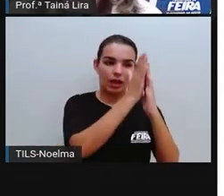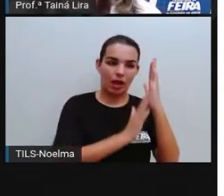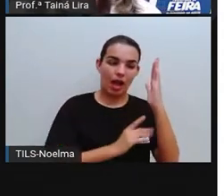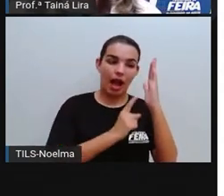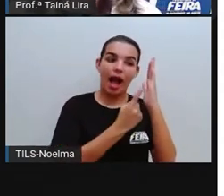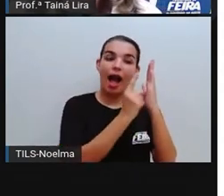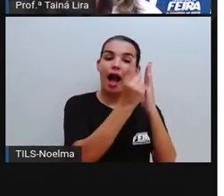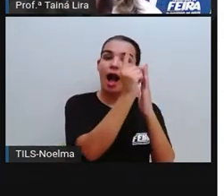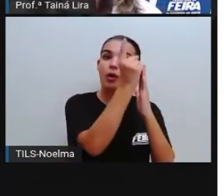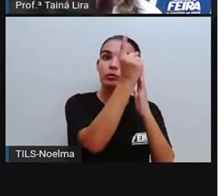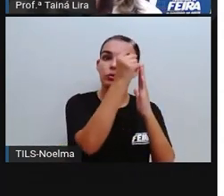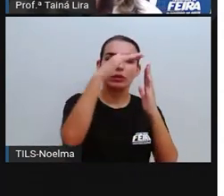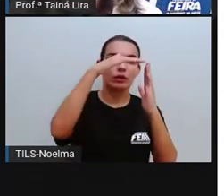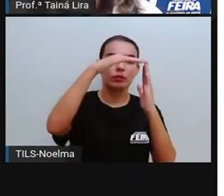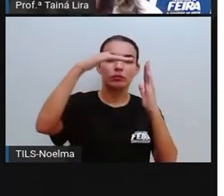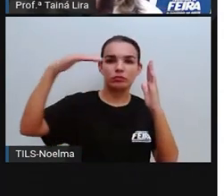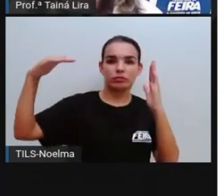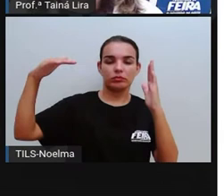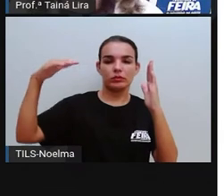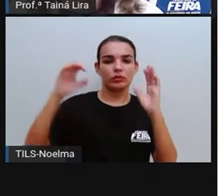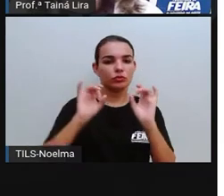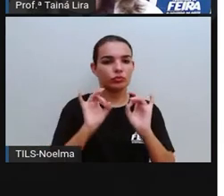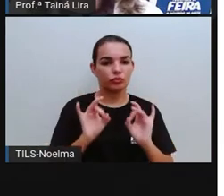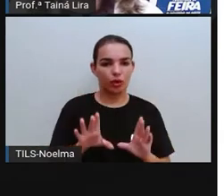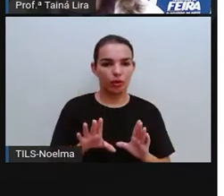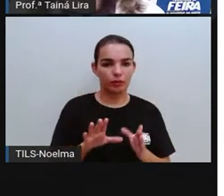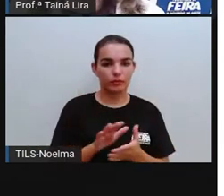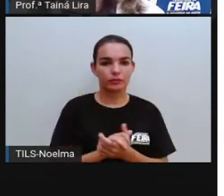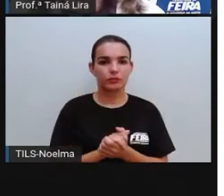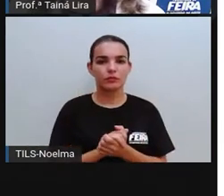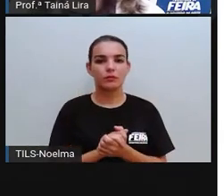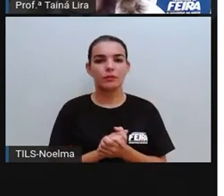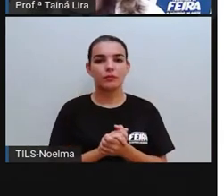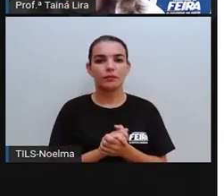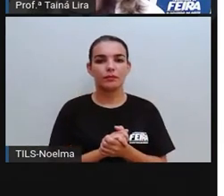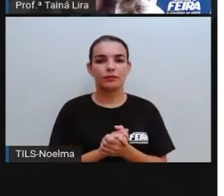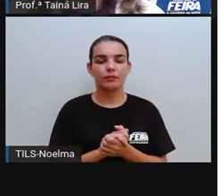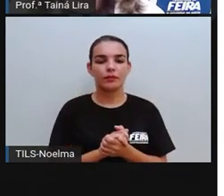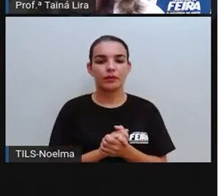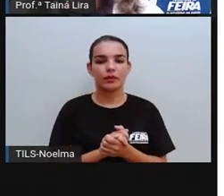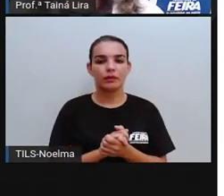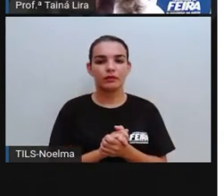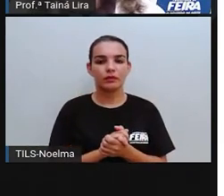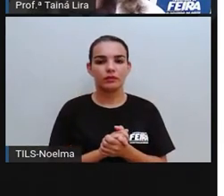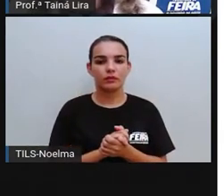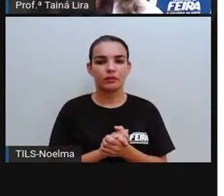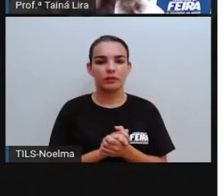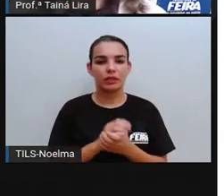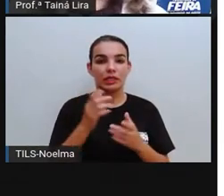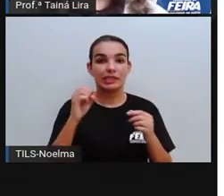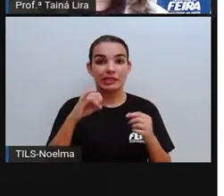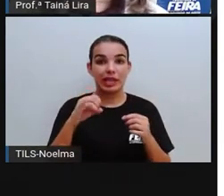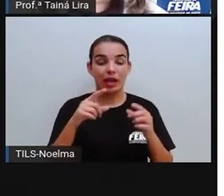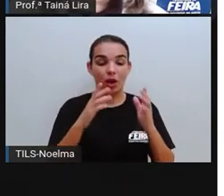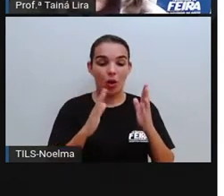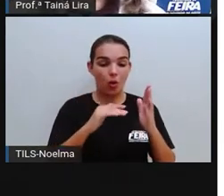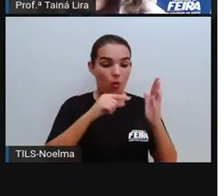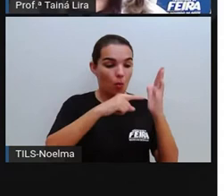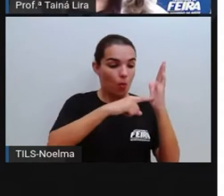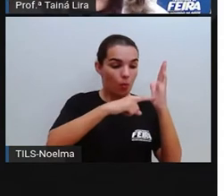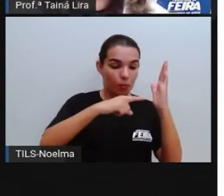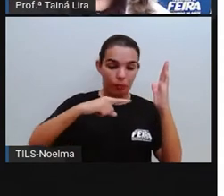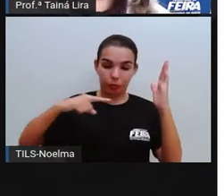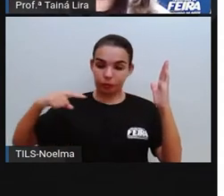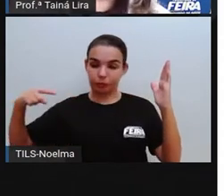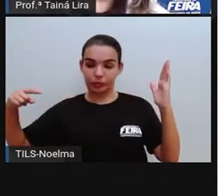largura. Então, essa aresta aqui, eu represento o comprimento, tá? Essas duas aqui. Quando a gente fala de comprimento, a gente